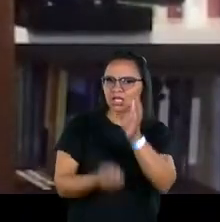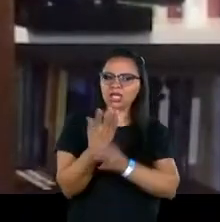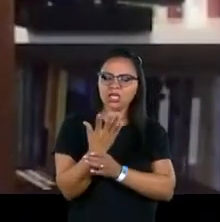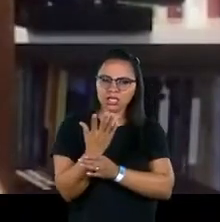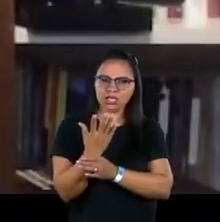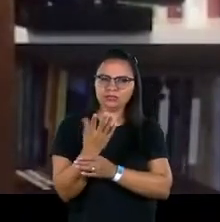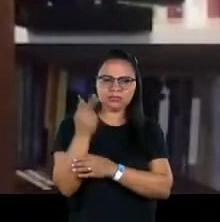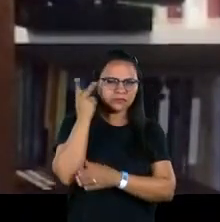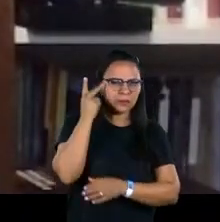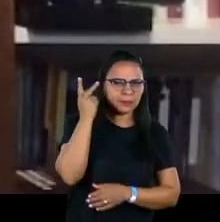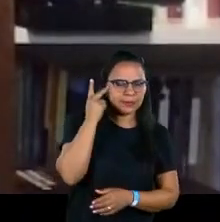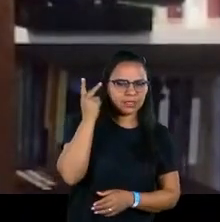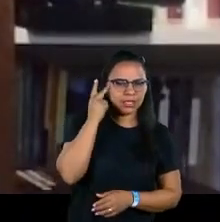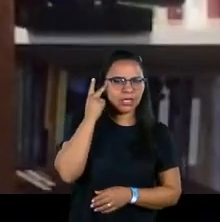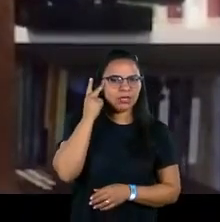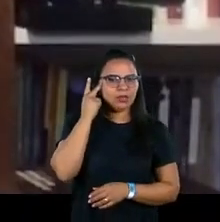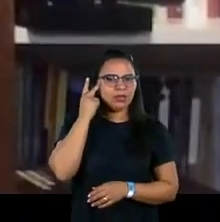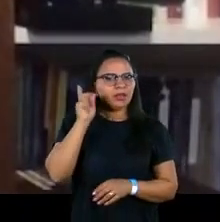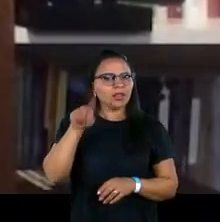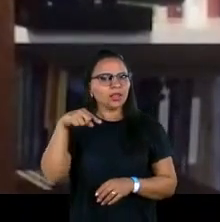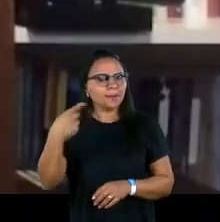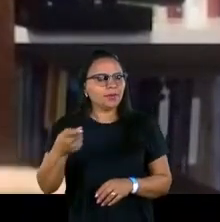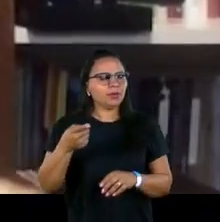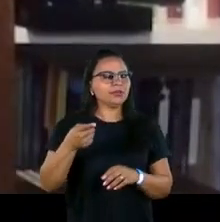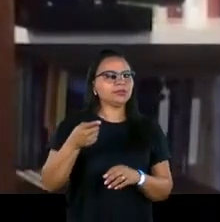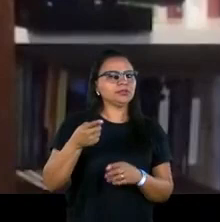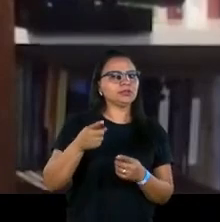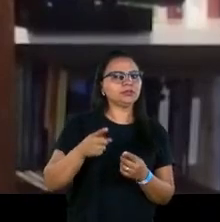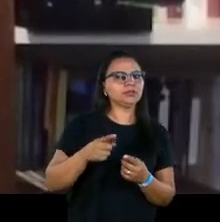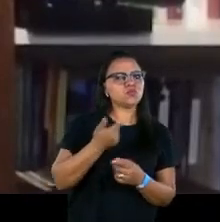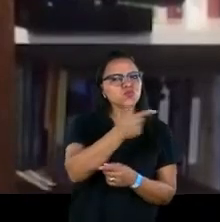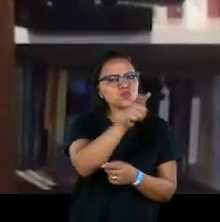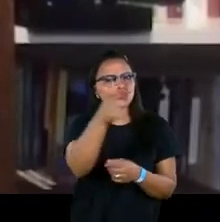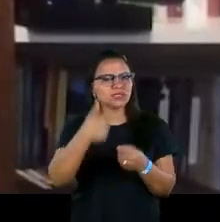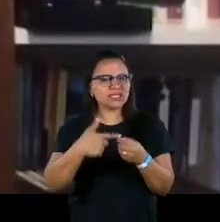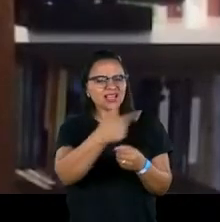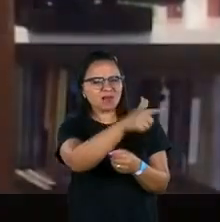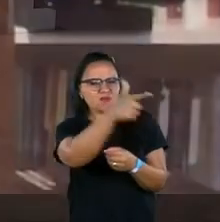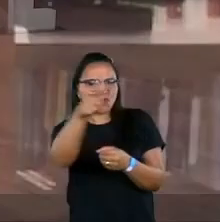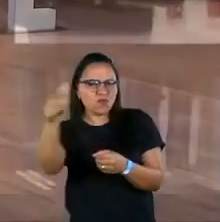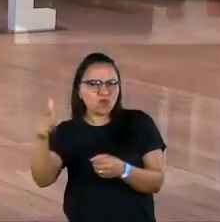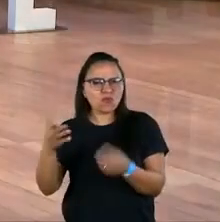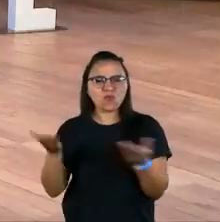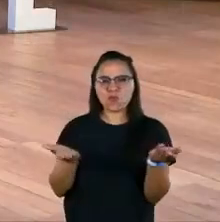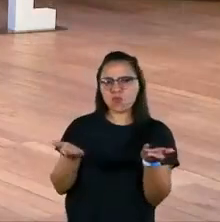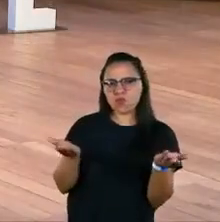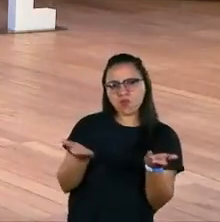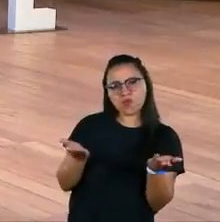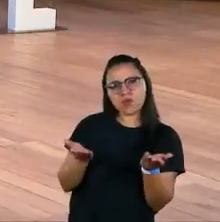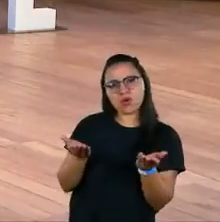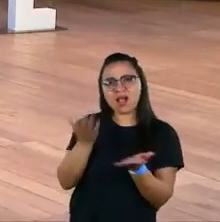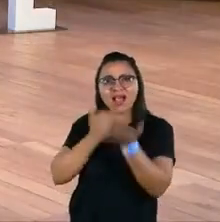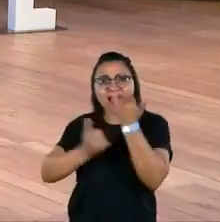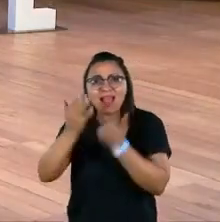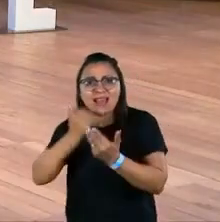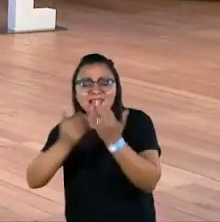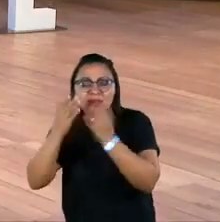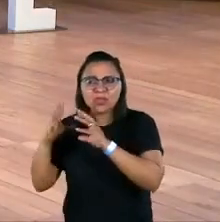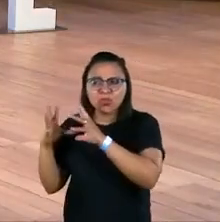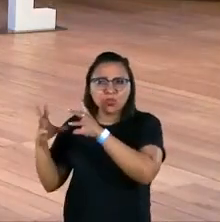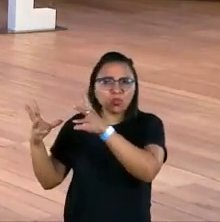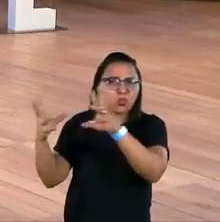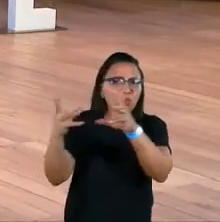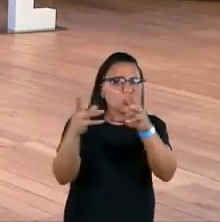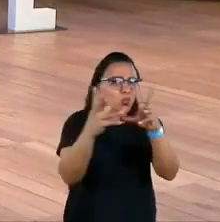em São Paulo, na cidade de São Paulo, depois espalhamos por algumas outras cidades, onde nós íamos buscar alimento em toda a rede